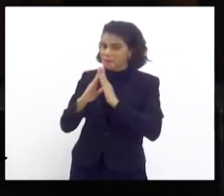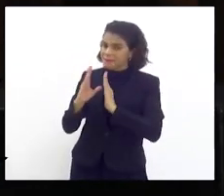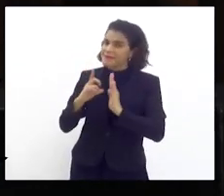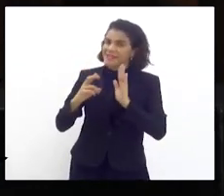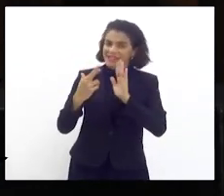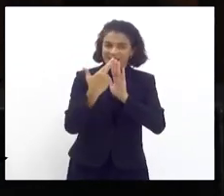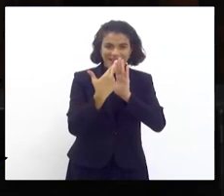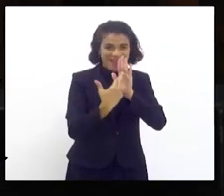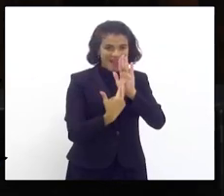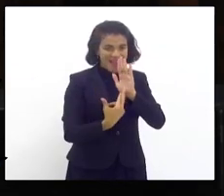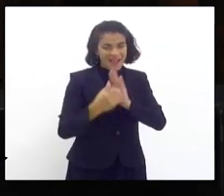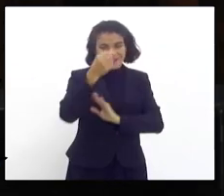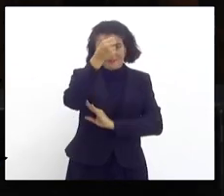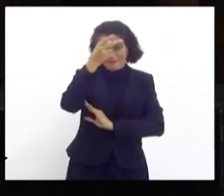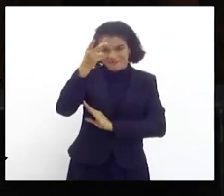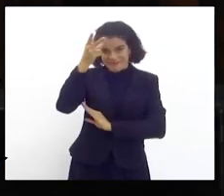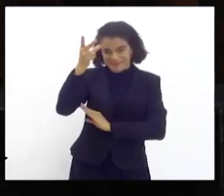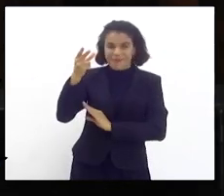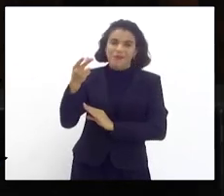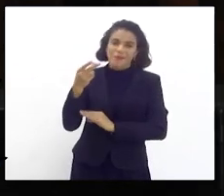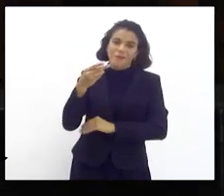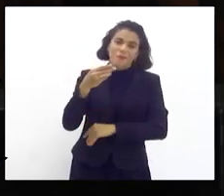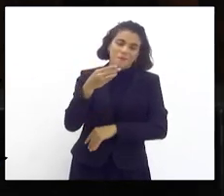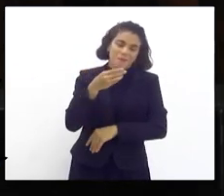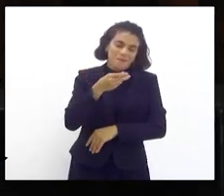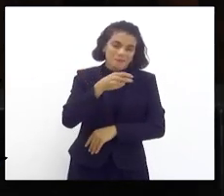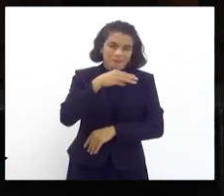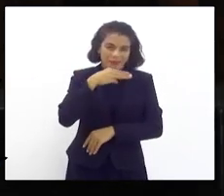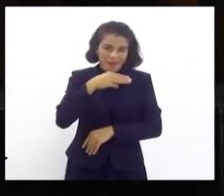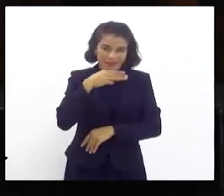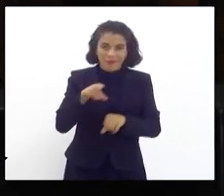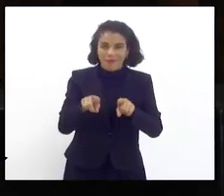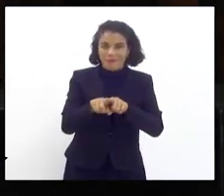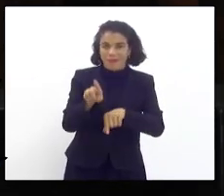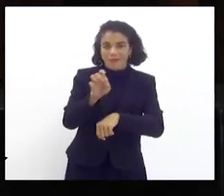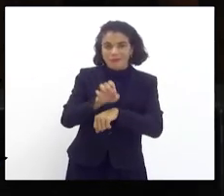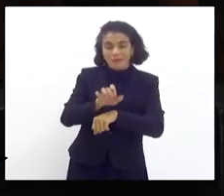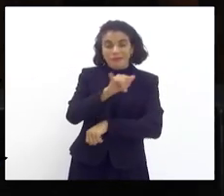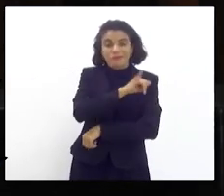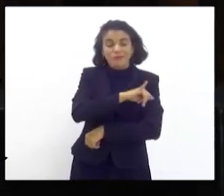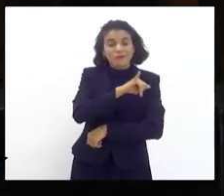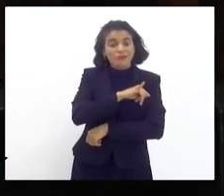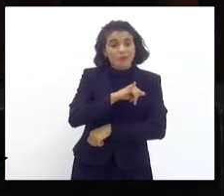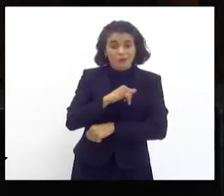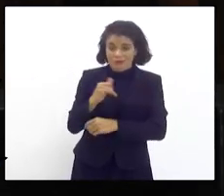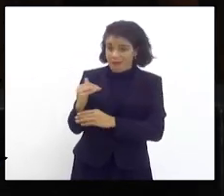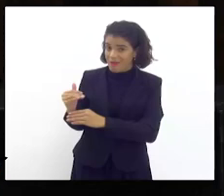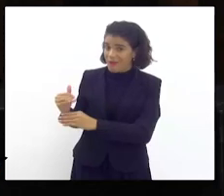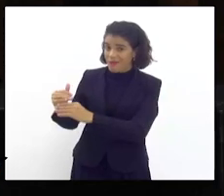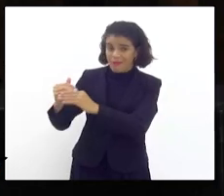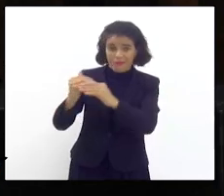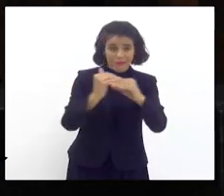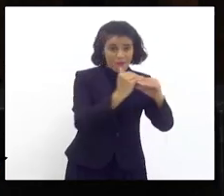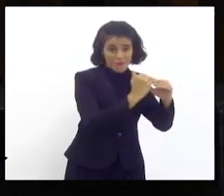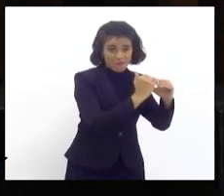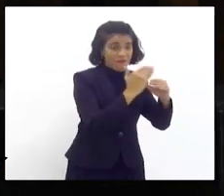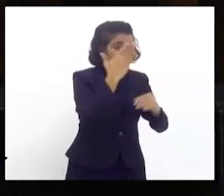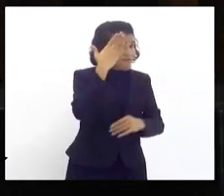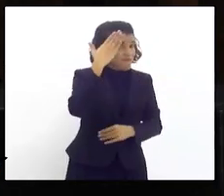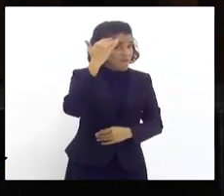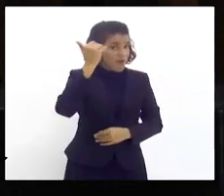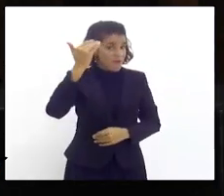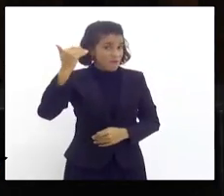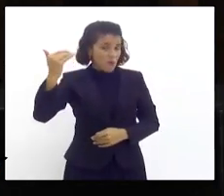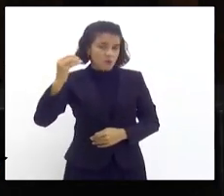regras no município de Mangaratiba, existem regras no estado do Rio e essas valem para todas as pessoas, sejam elas famosas